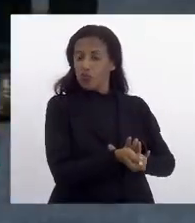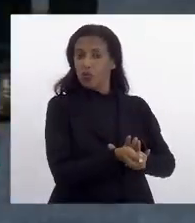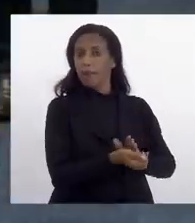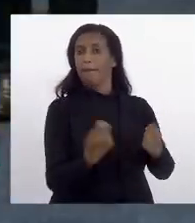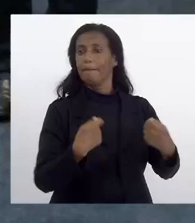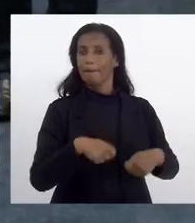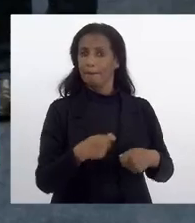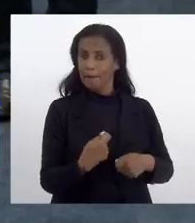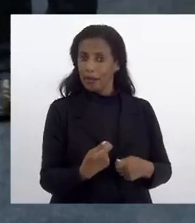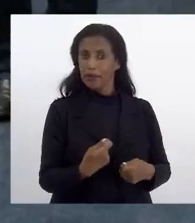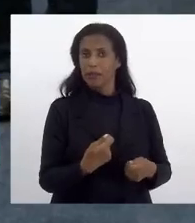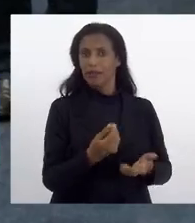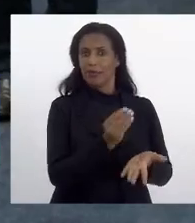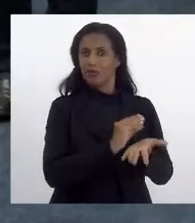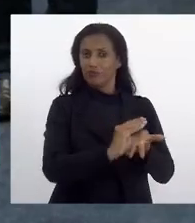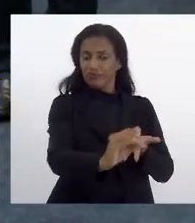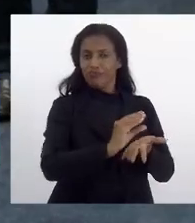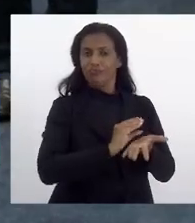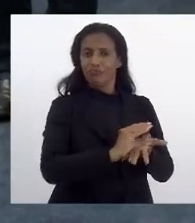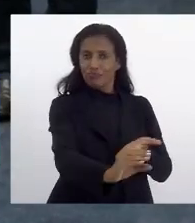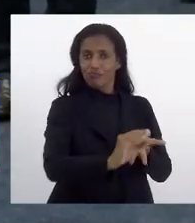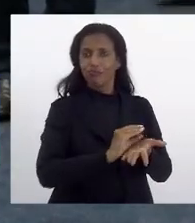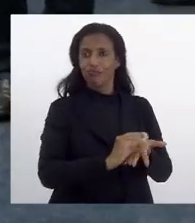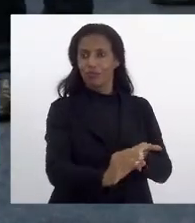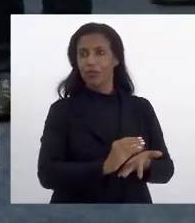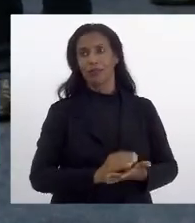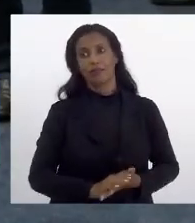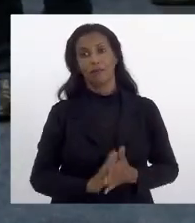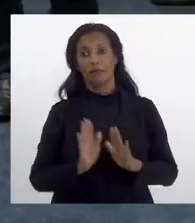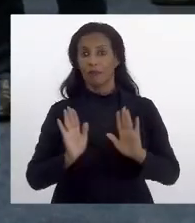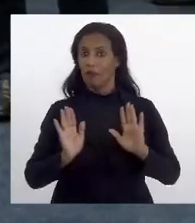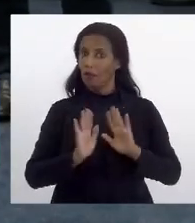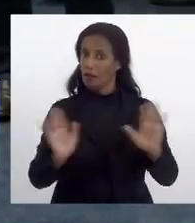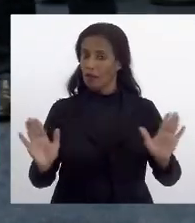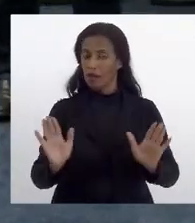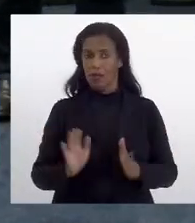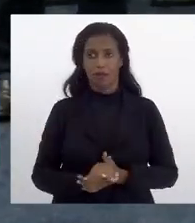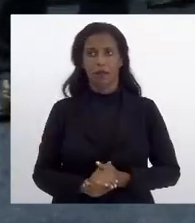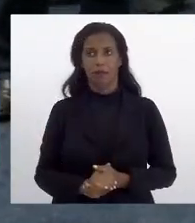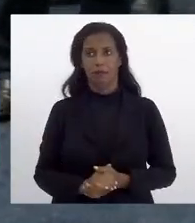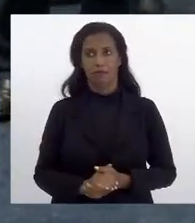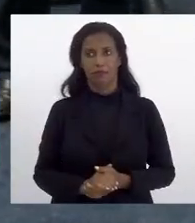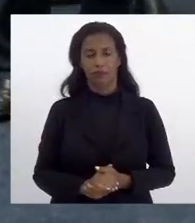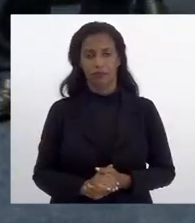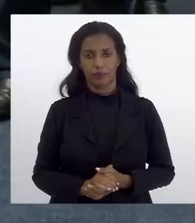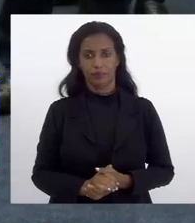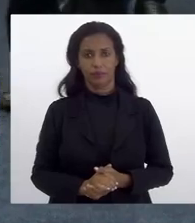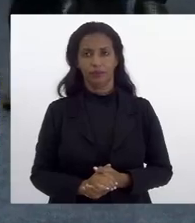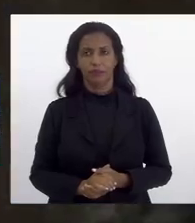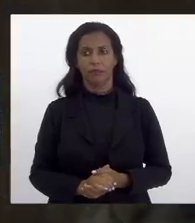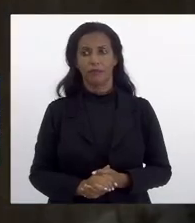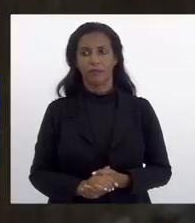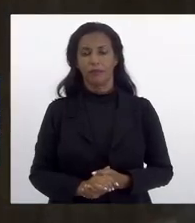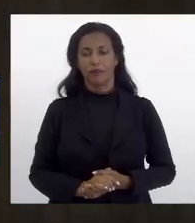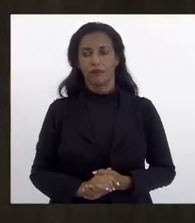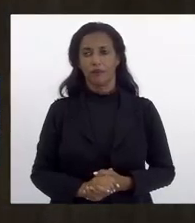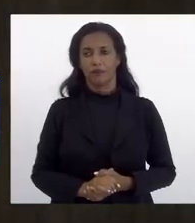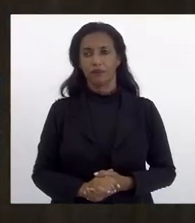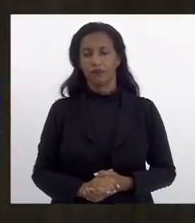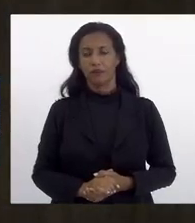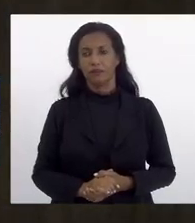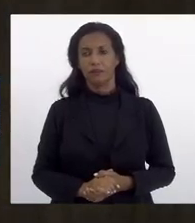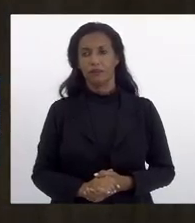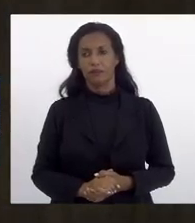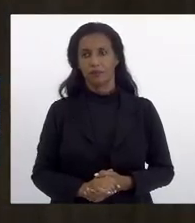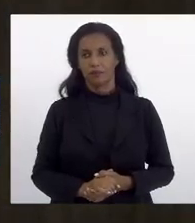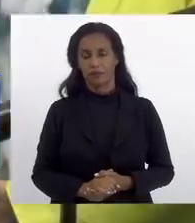fundo, de uma determinação de custeio. Esse o ponderamento que eu fiz. A ponderação que eu fiz. Agora. Eu